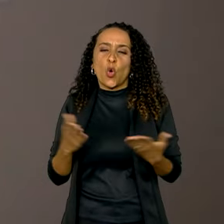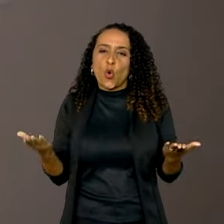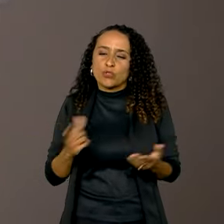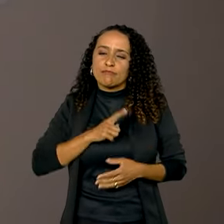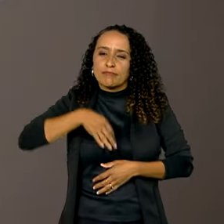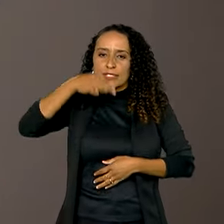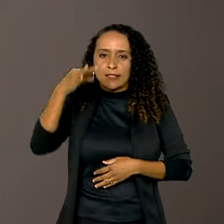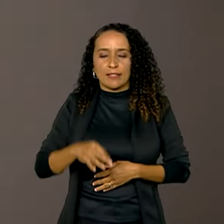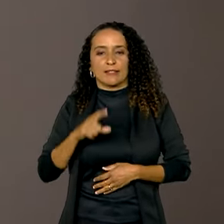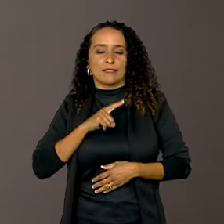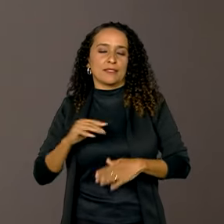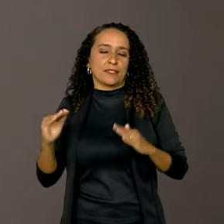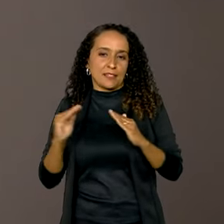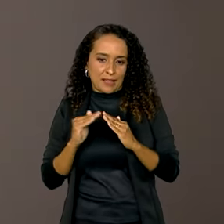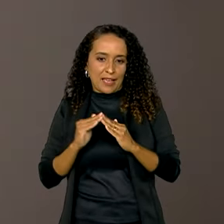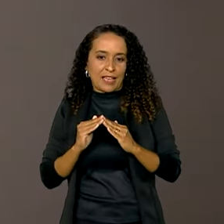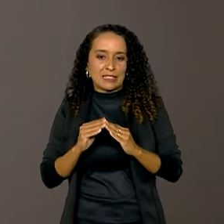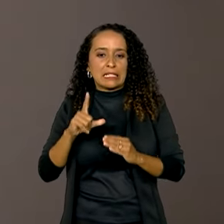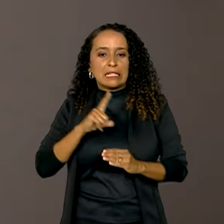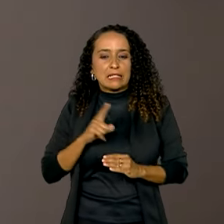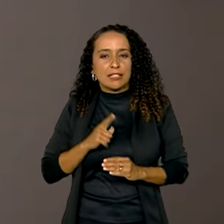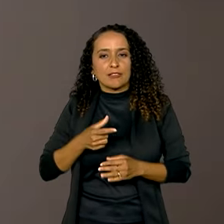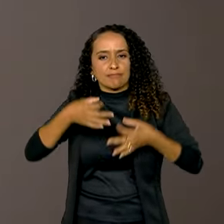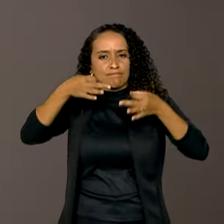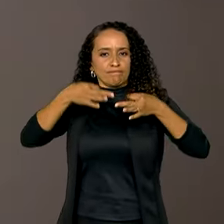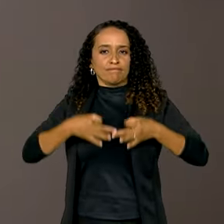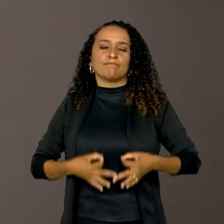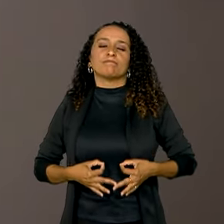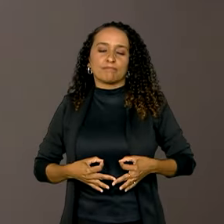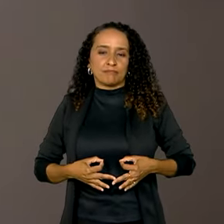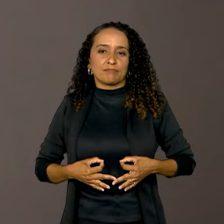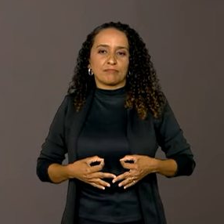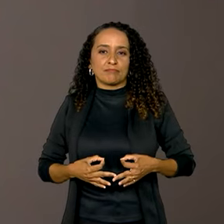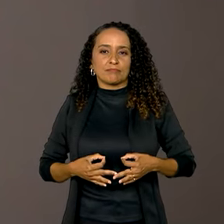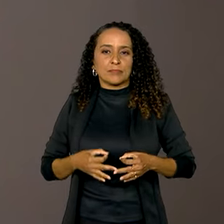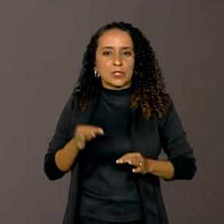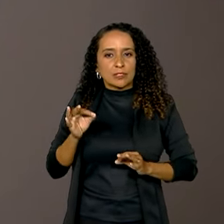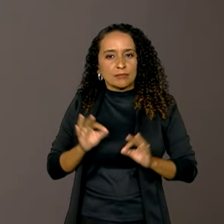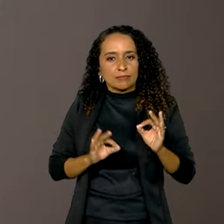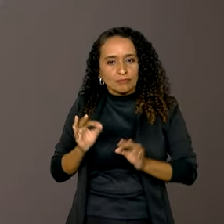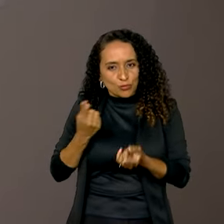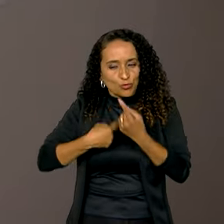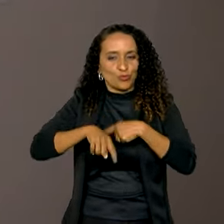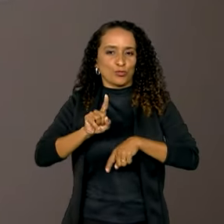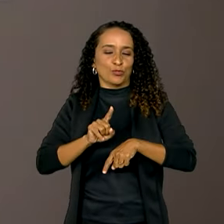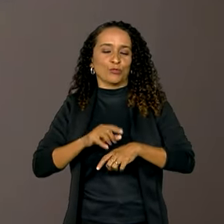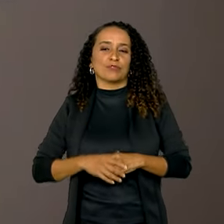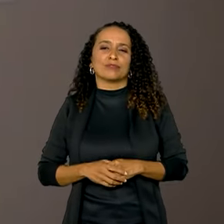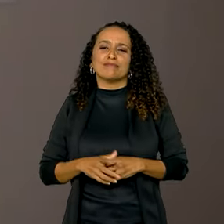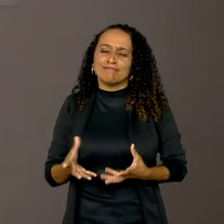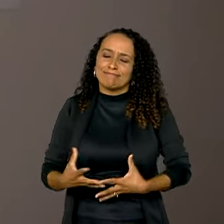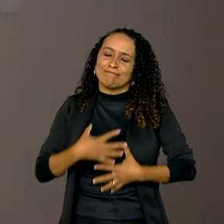de você ter sua casa, de você ter sua dignidade reconstruída. É muito gratificante.